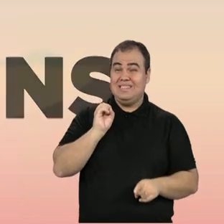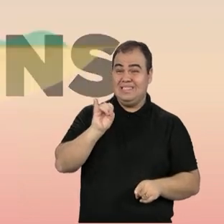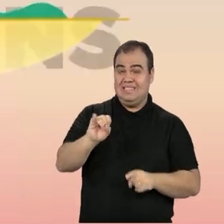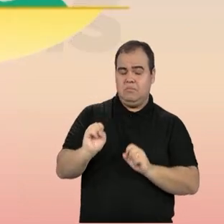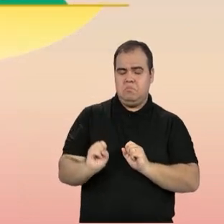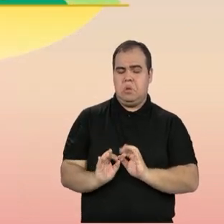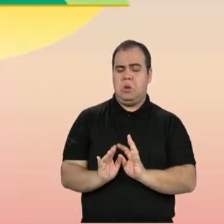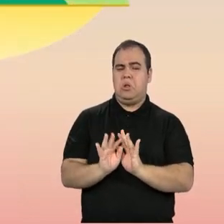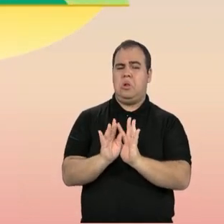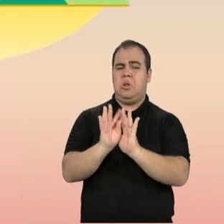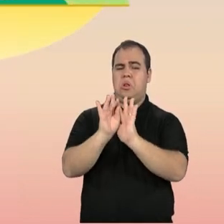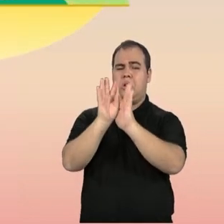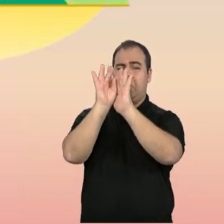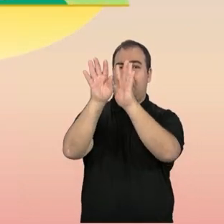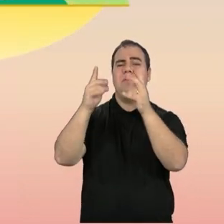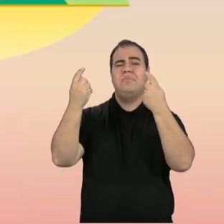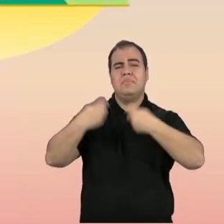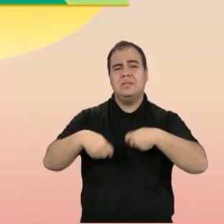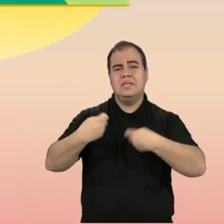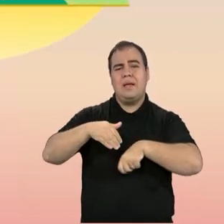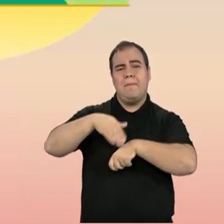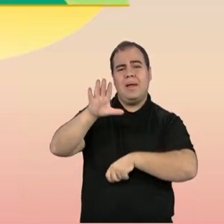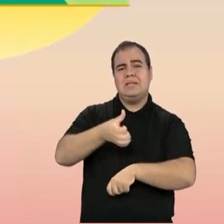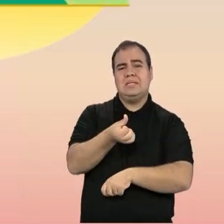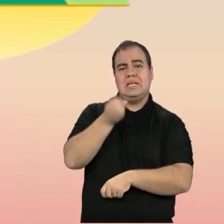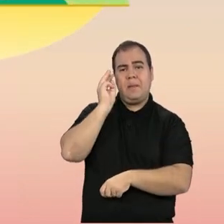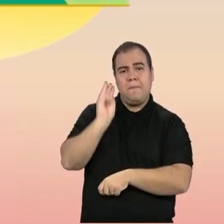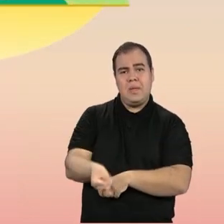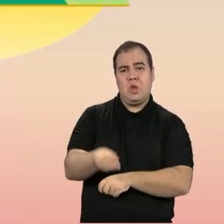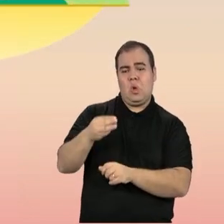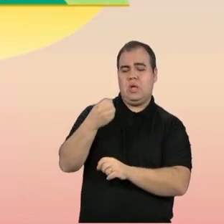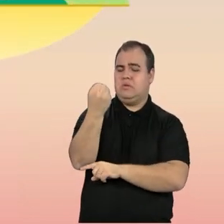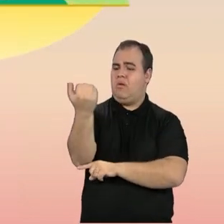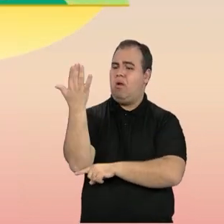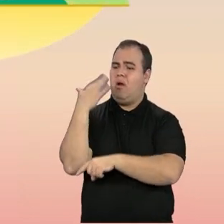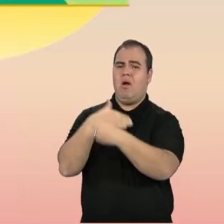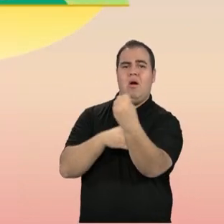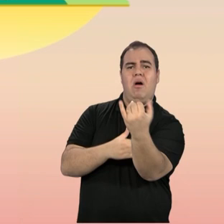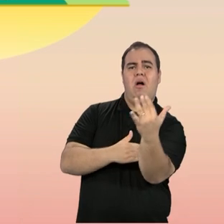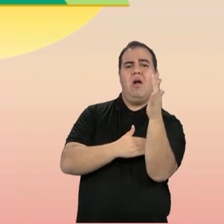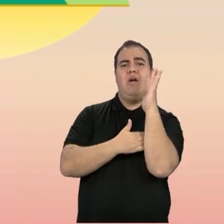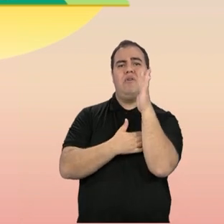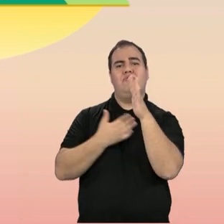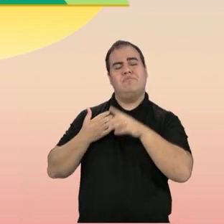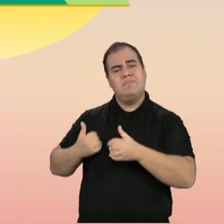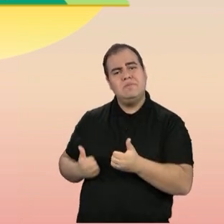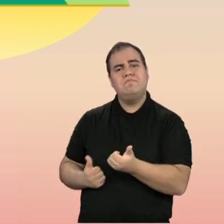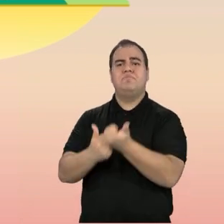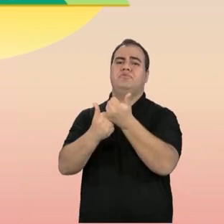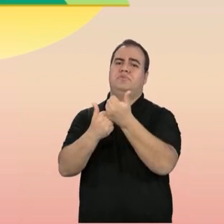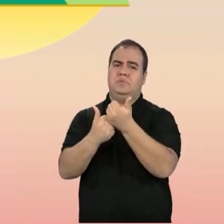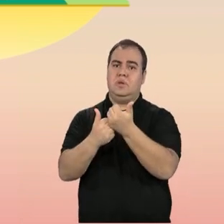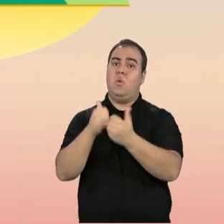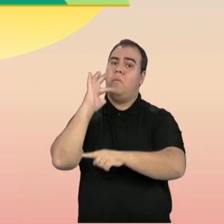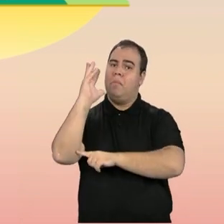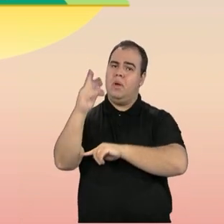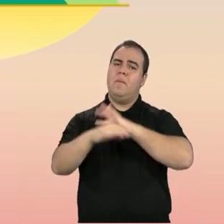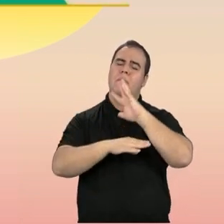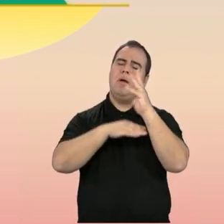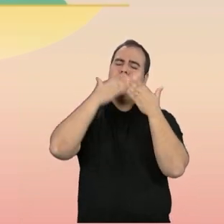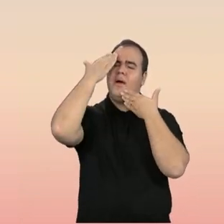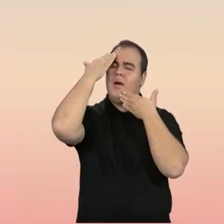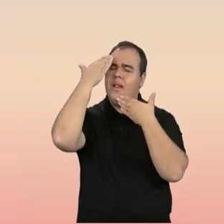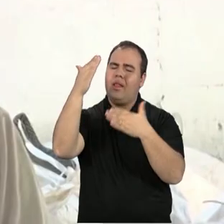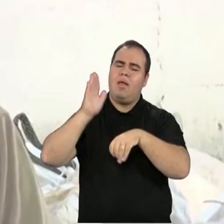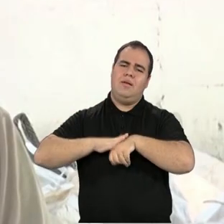acontecido, será necessário plantar 6 milhões e meio de árvores para compensar. O meio ambiente agradece